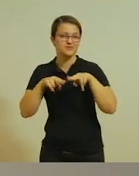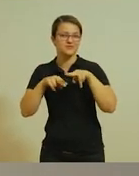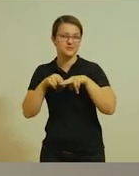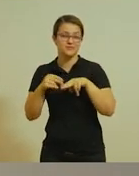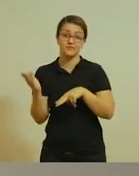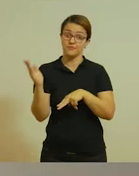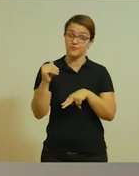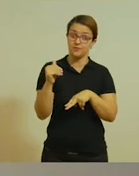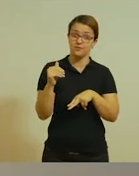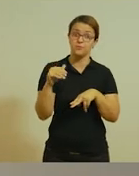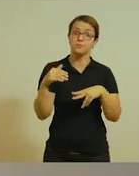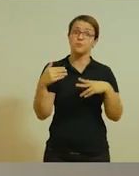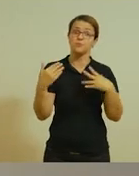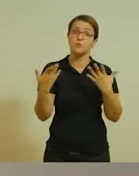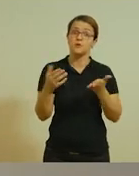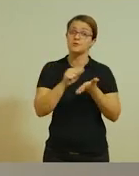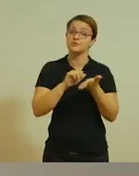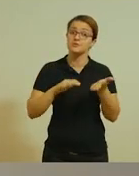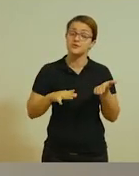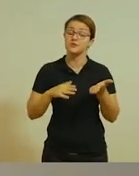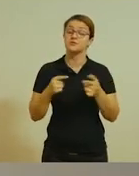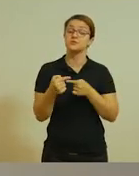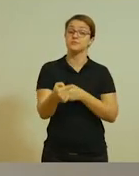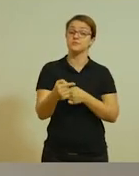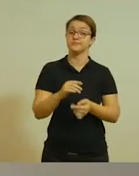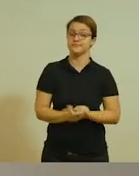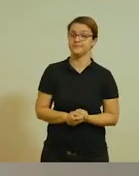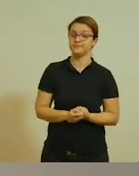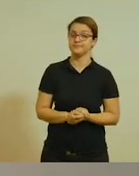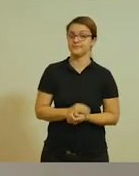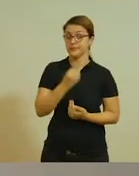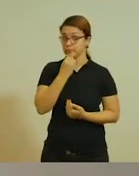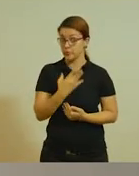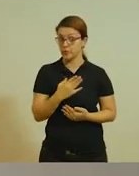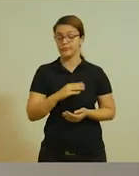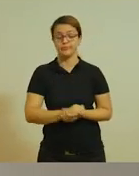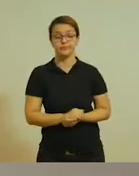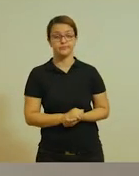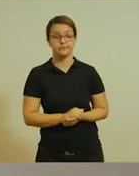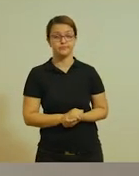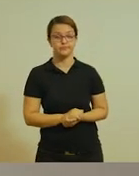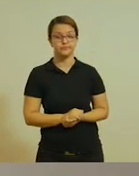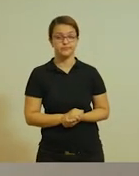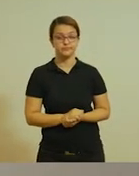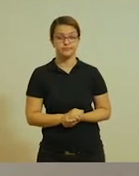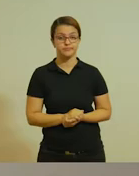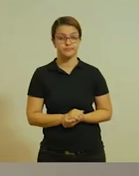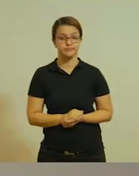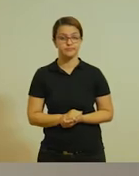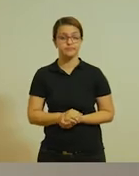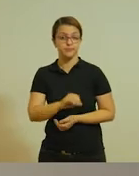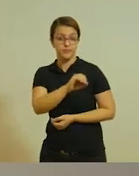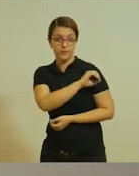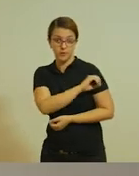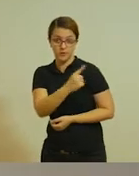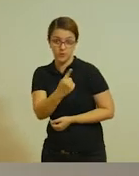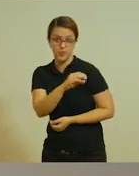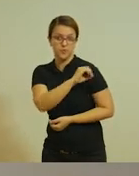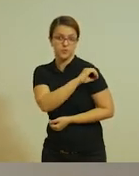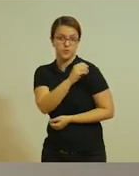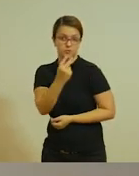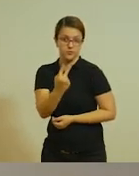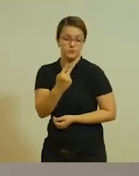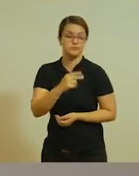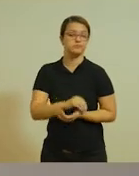Então vamos lá? Vamos descobrir quais são as lições desta semana? Bom, para começar com a turma do Pré 1 e do Pré 2,